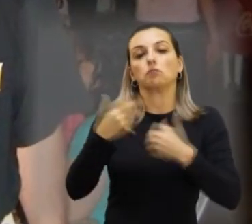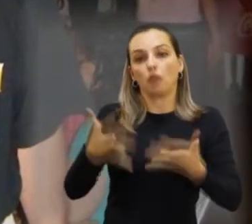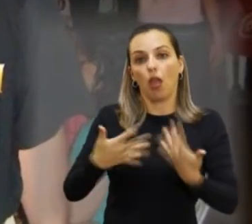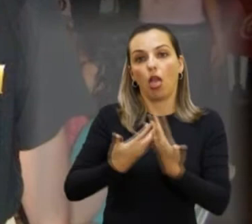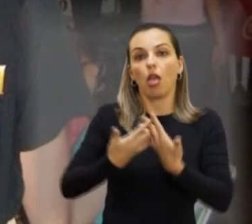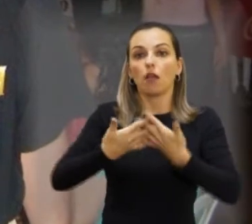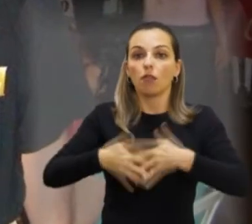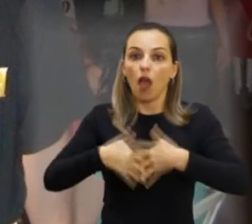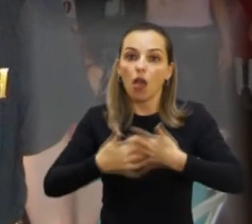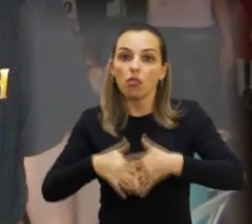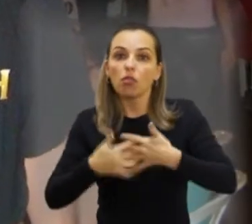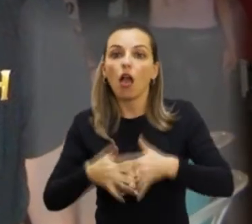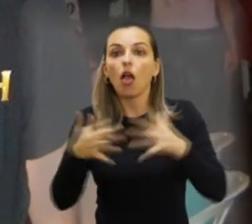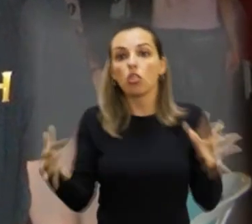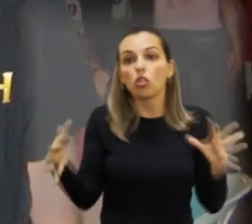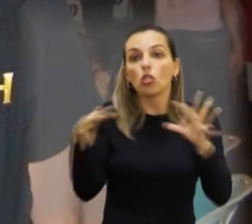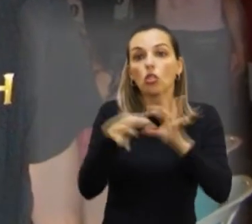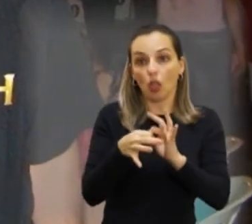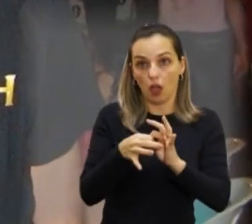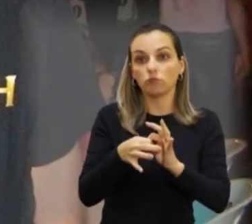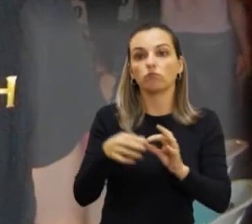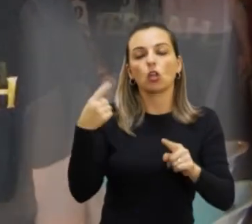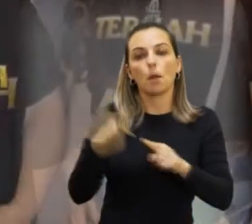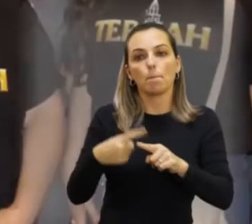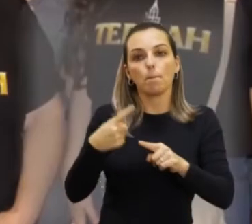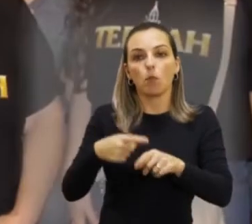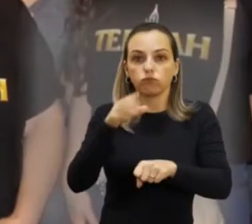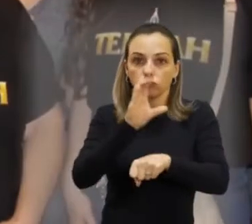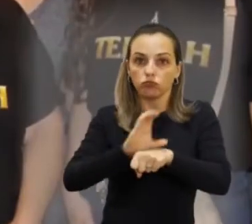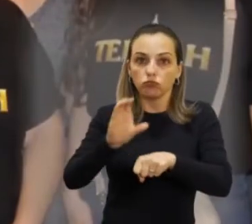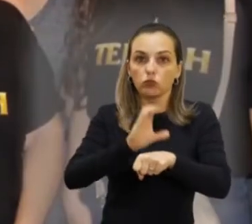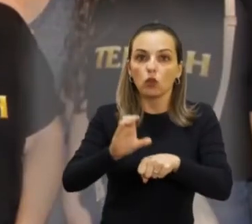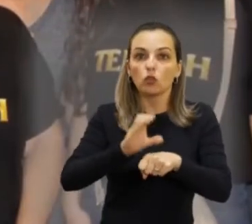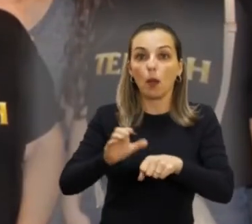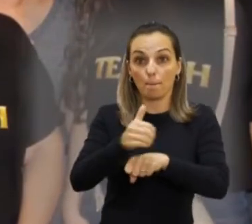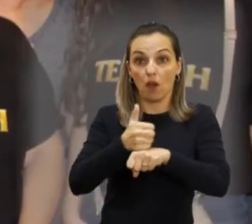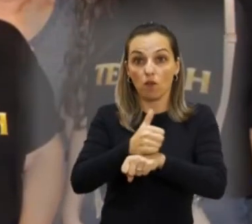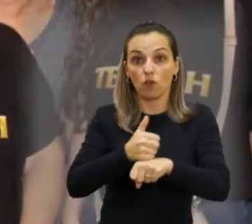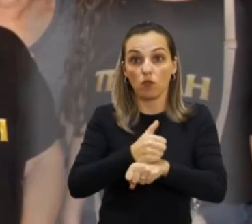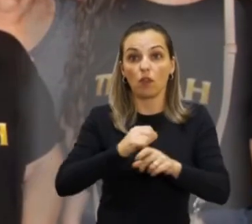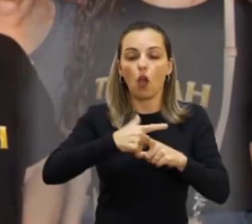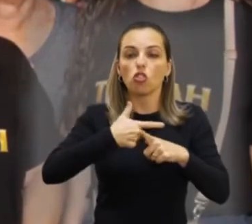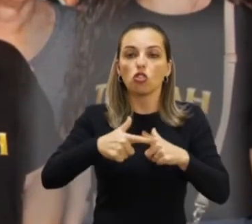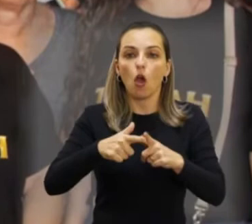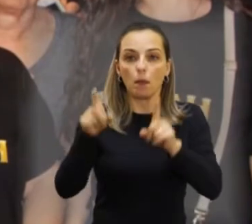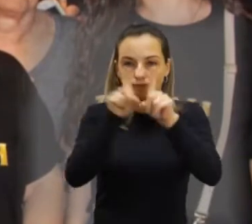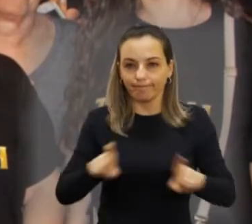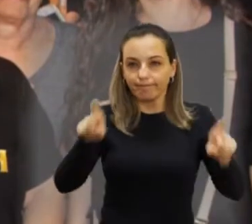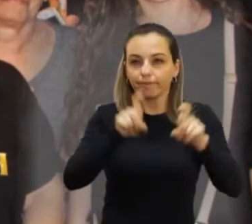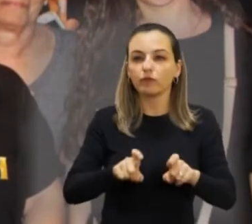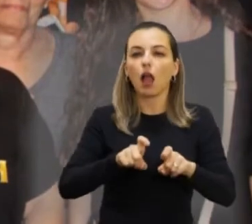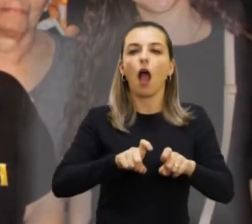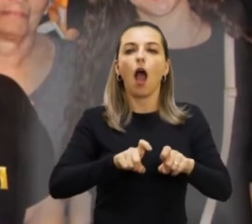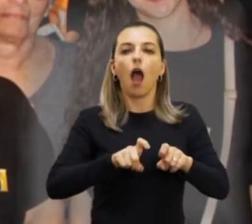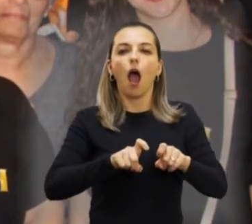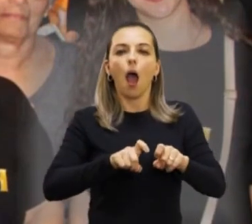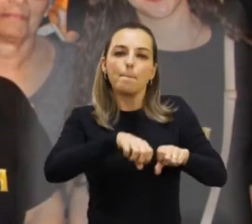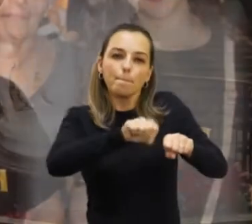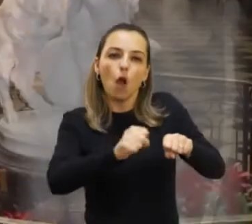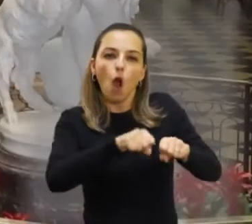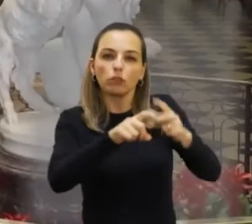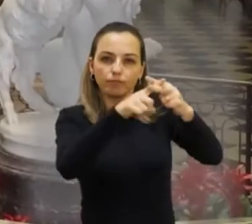Araraquara. Uma parceria com o Senai que proporcionou cursos profissionalizantes para menores que puderam aprender